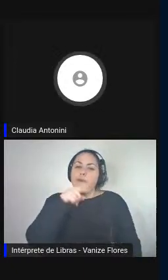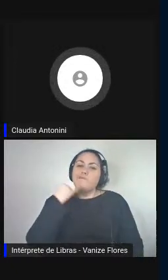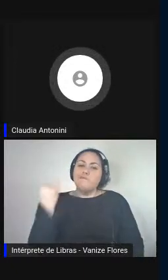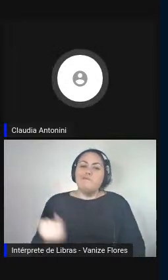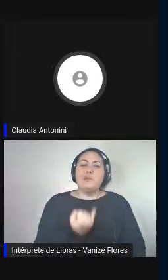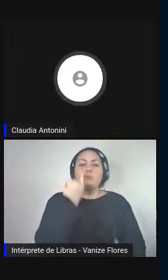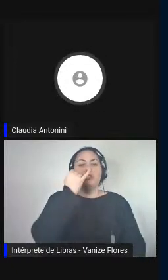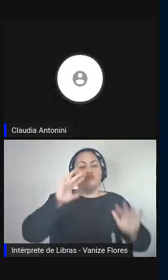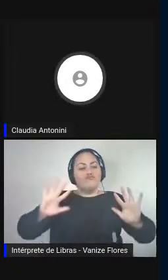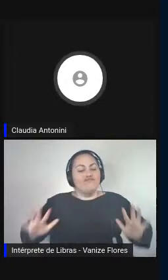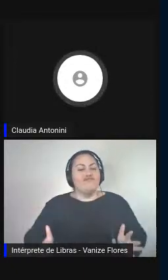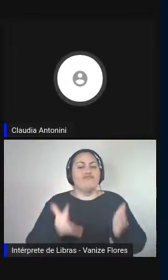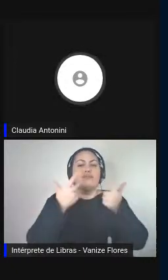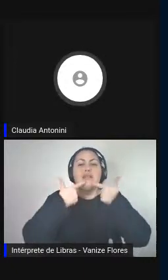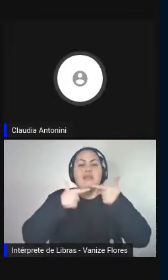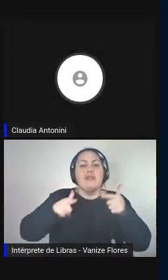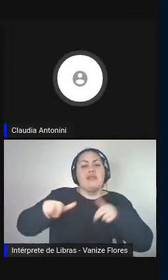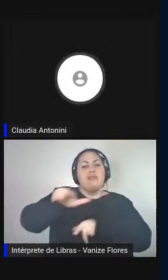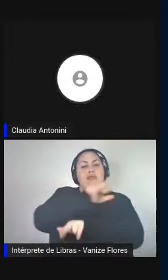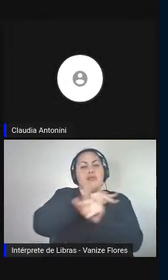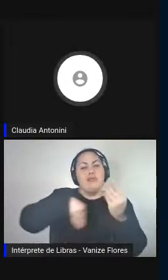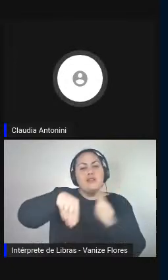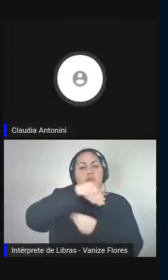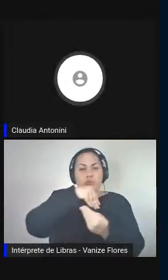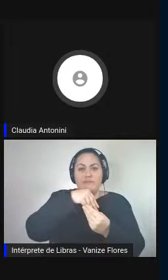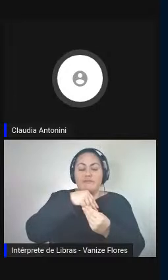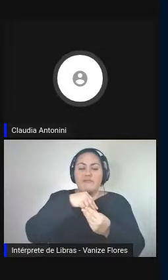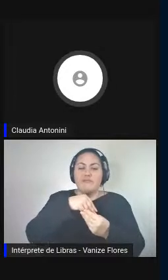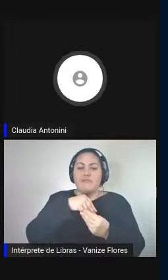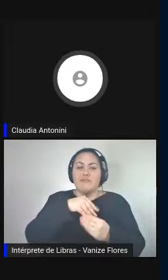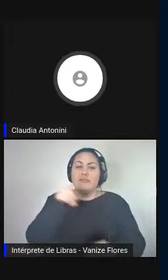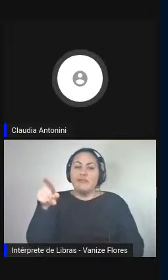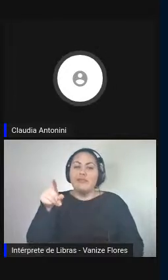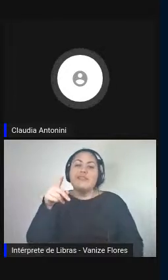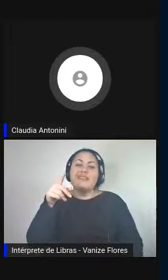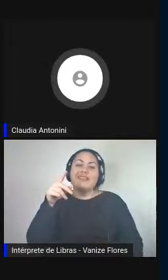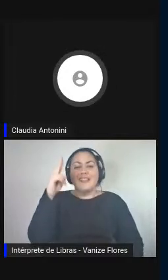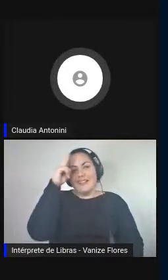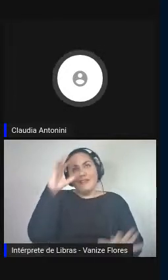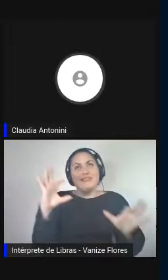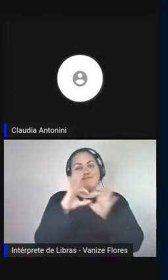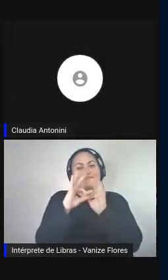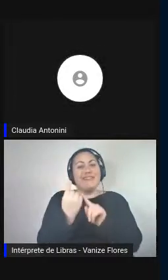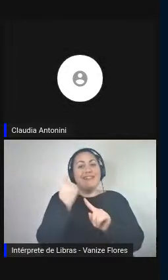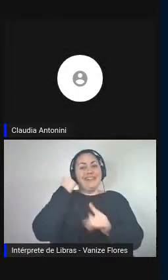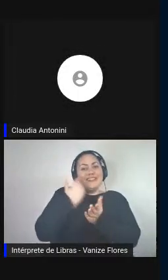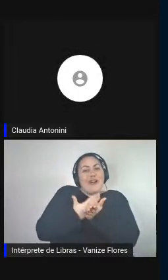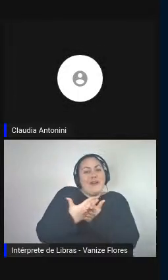multilinguismo, fazendo referência sobre o que tínhamos falado no início,